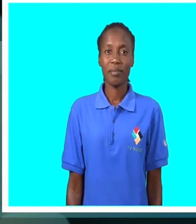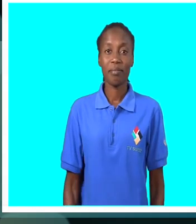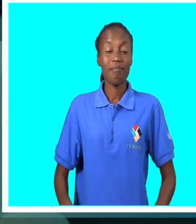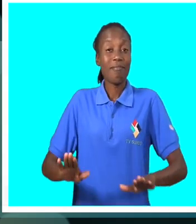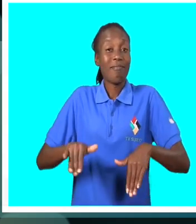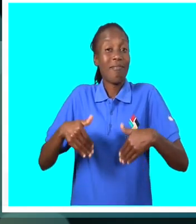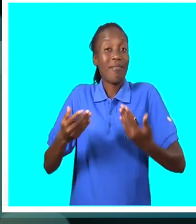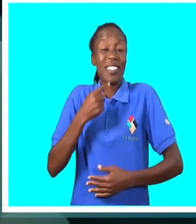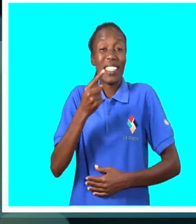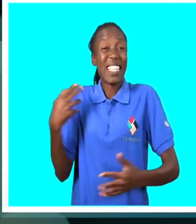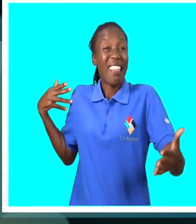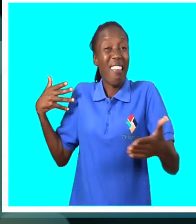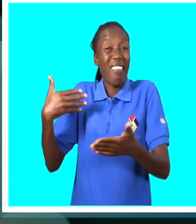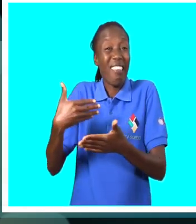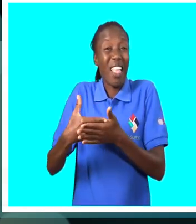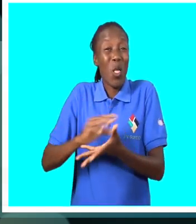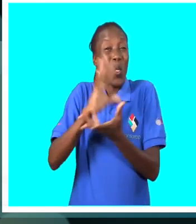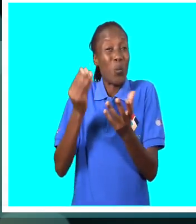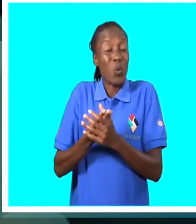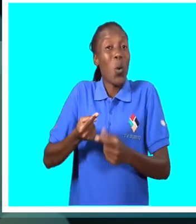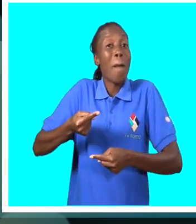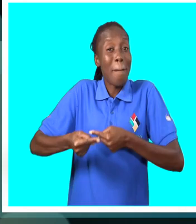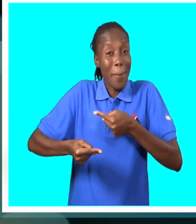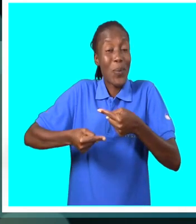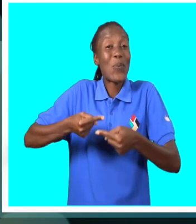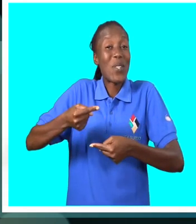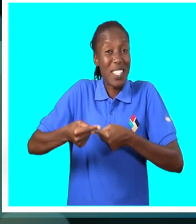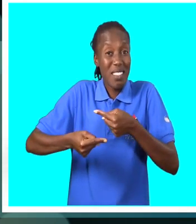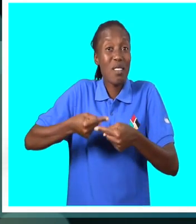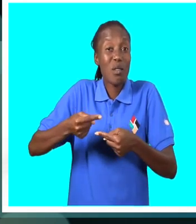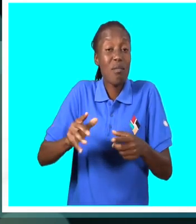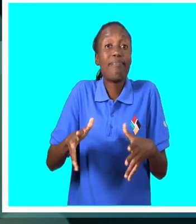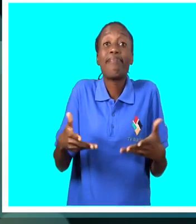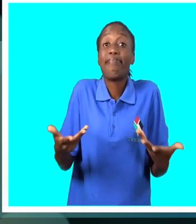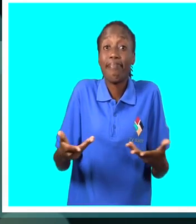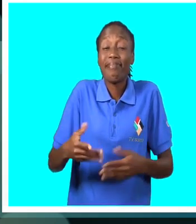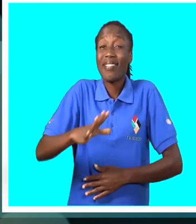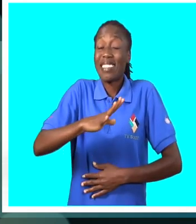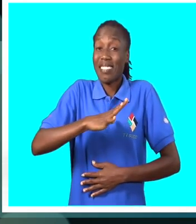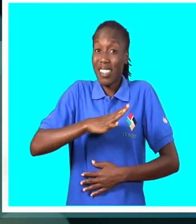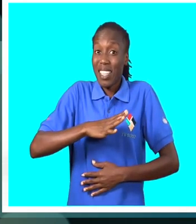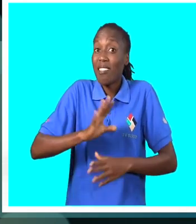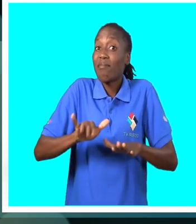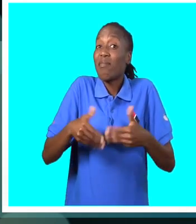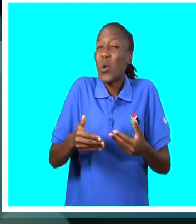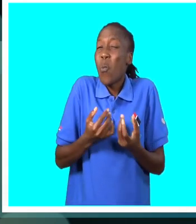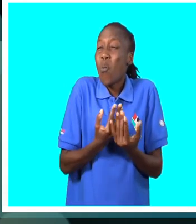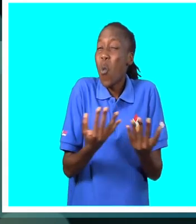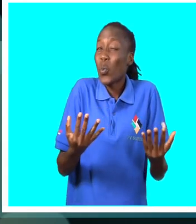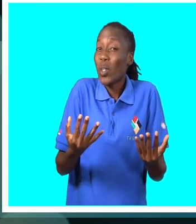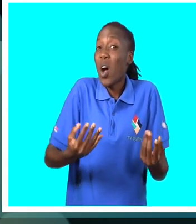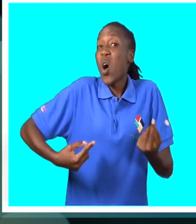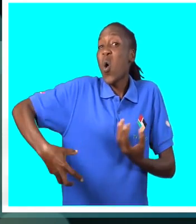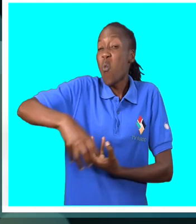Durante este processo, tem estado a haver muita confusão,